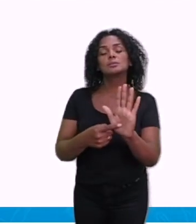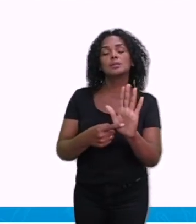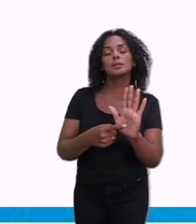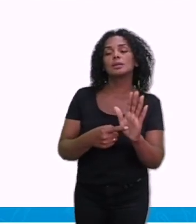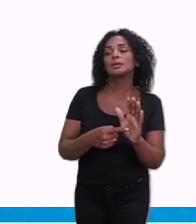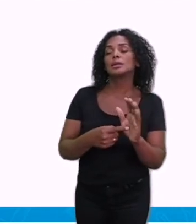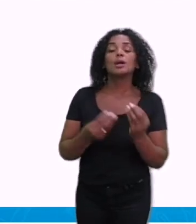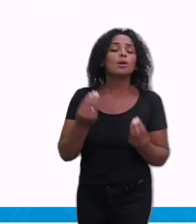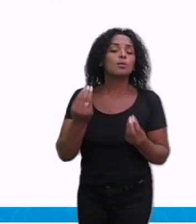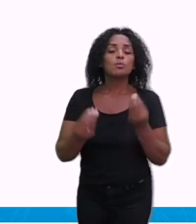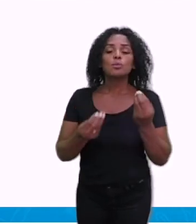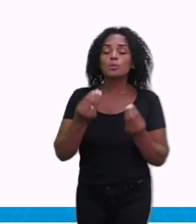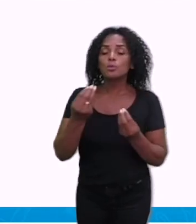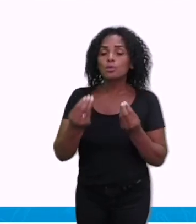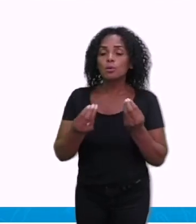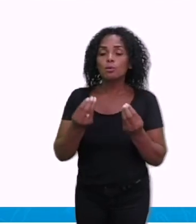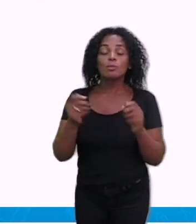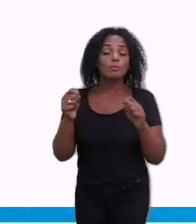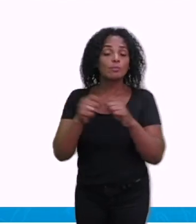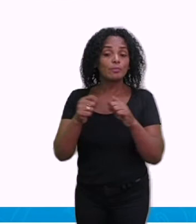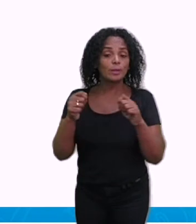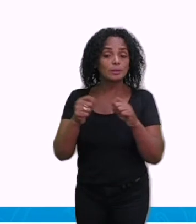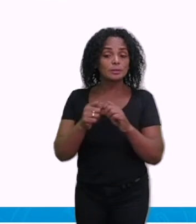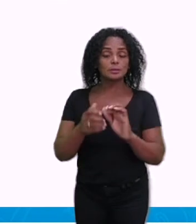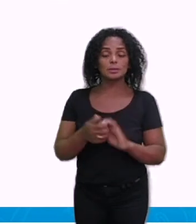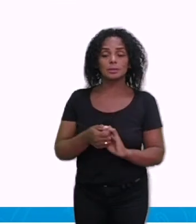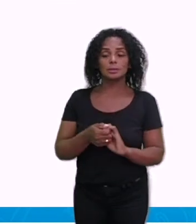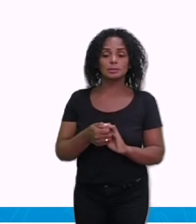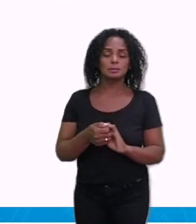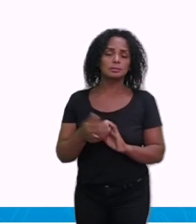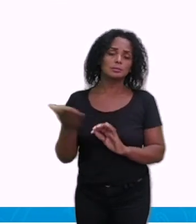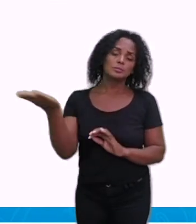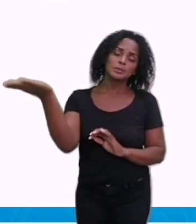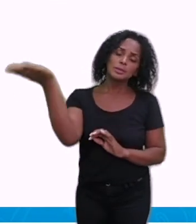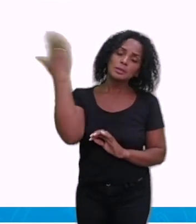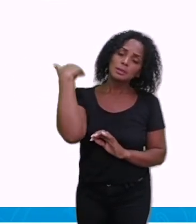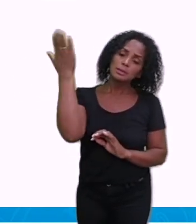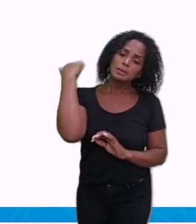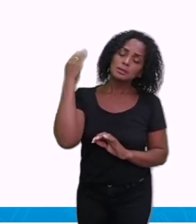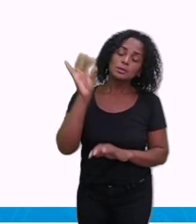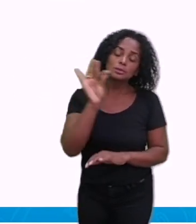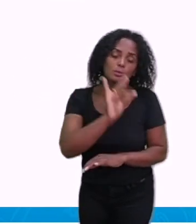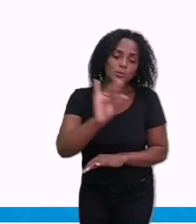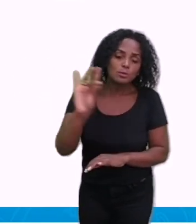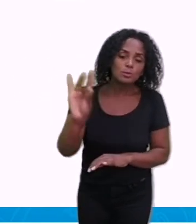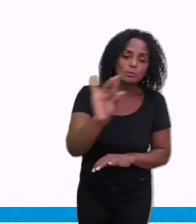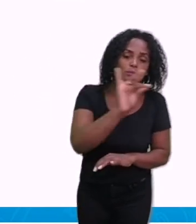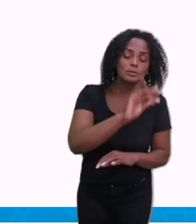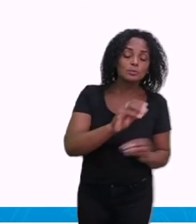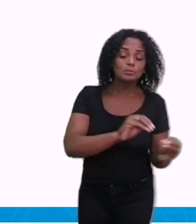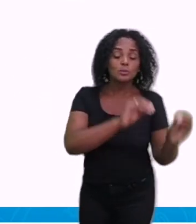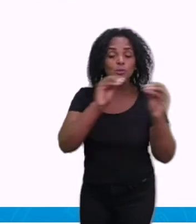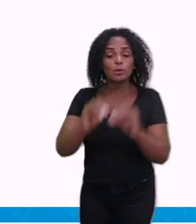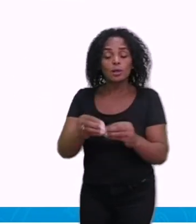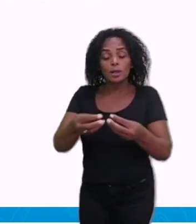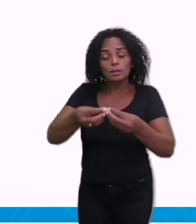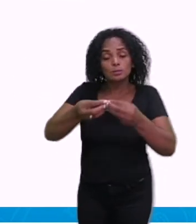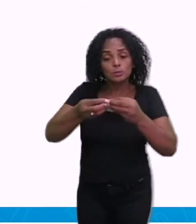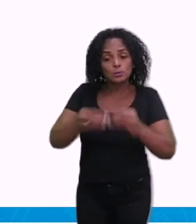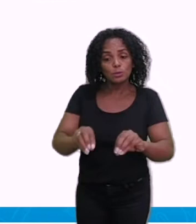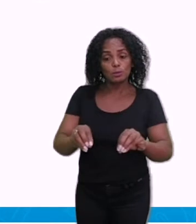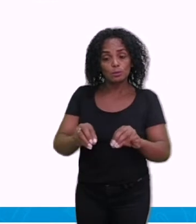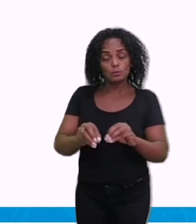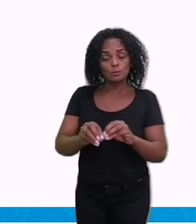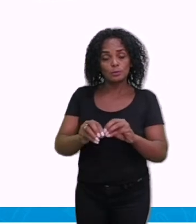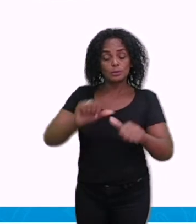precisa de ter uma ação antes que o mosquito coloque os ovos dele e vire